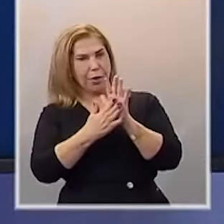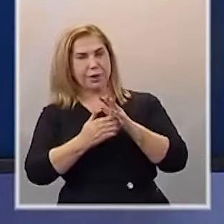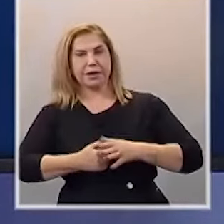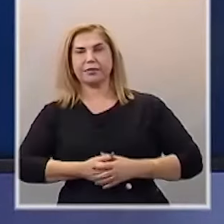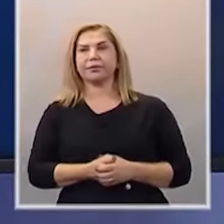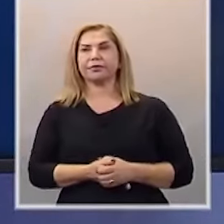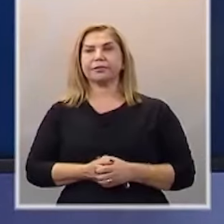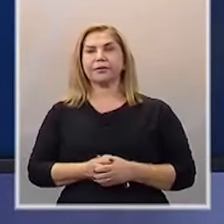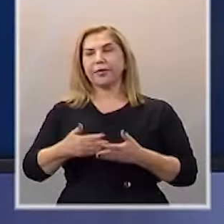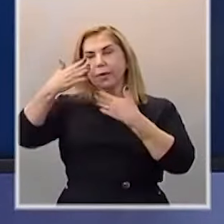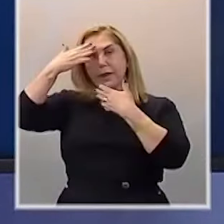Muito obrigada, candidato.